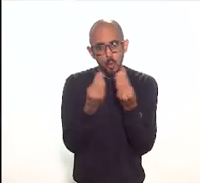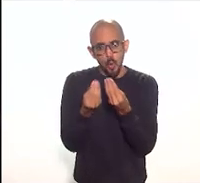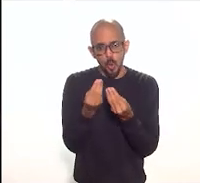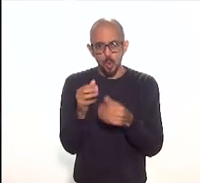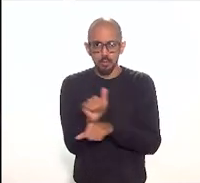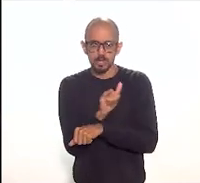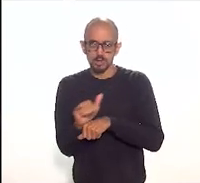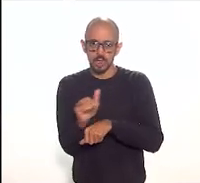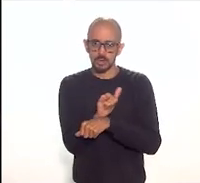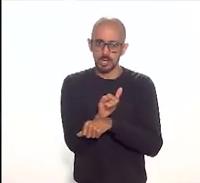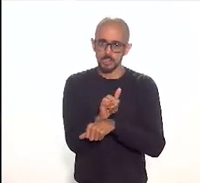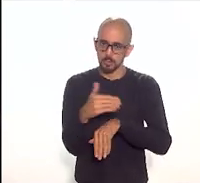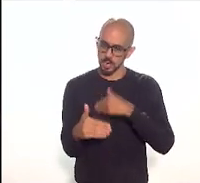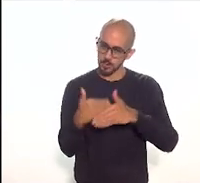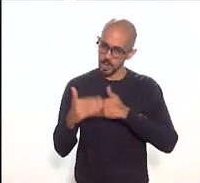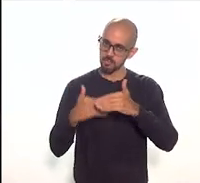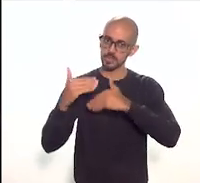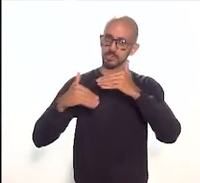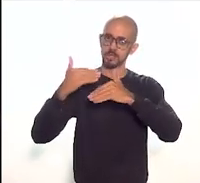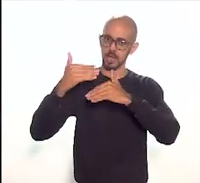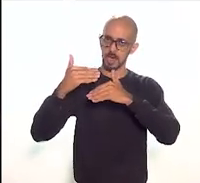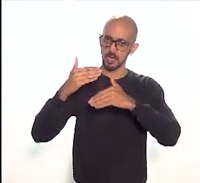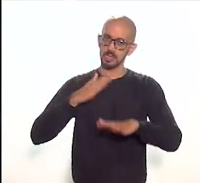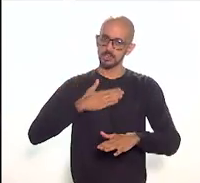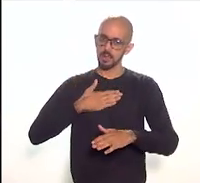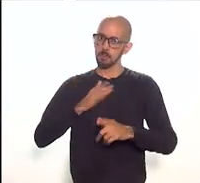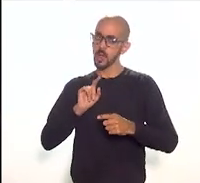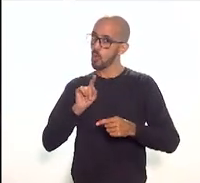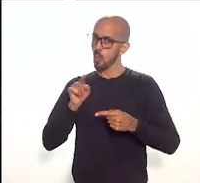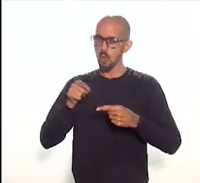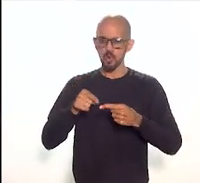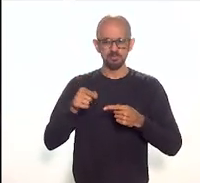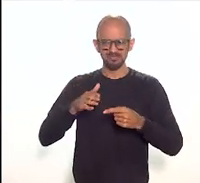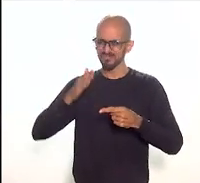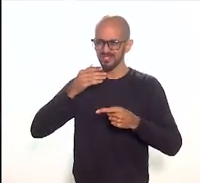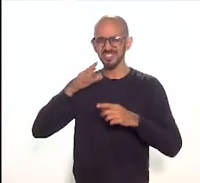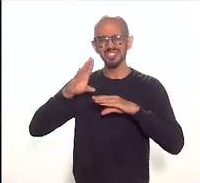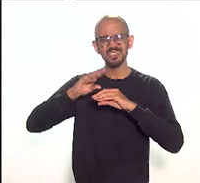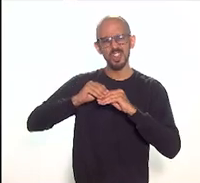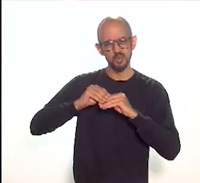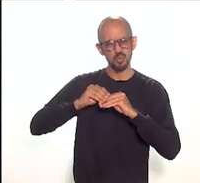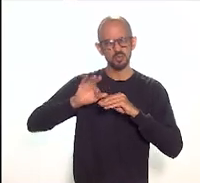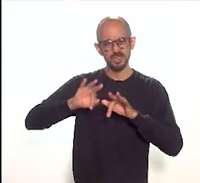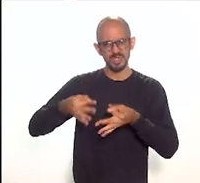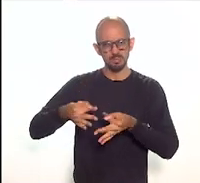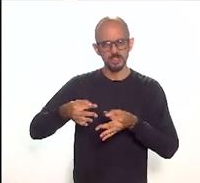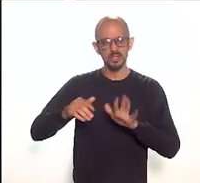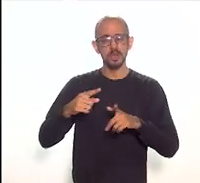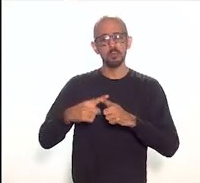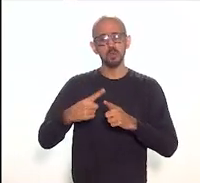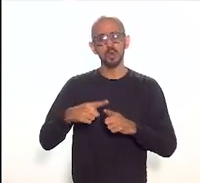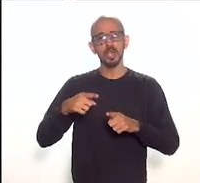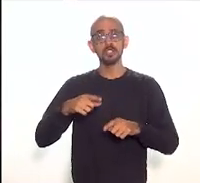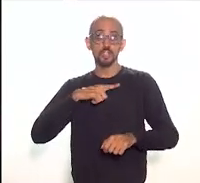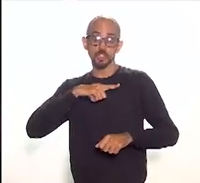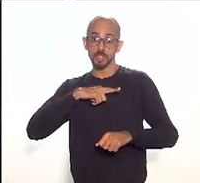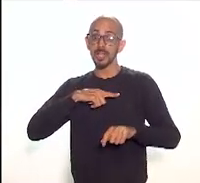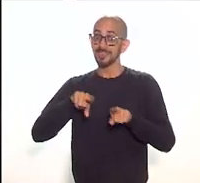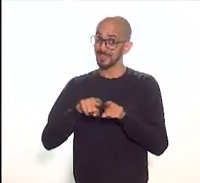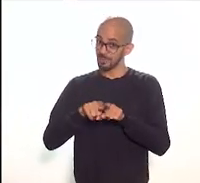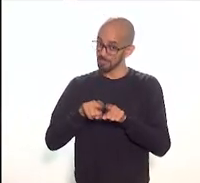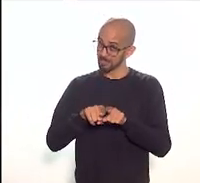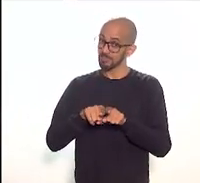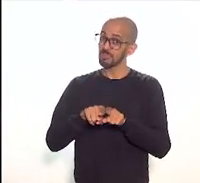é o meu lado objetivo porque entendo que isso não é simples a gente ainda tem que lidar com as diferenças políticas de cada